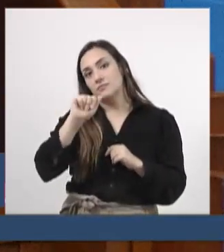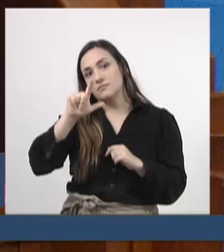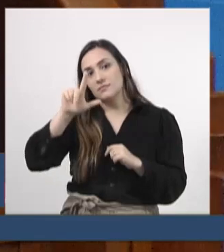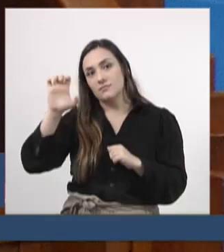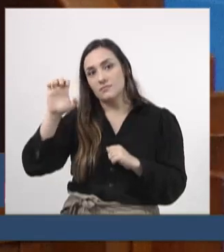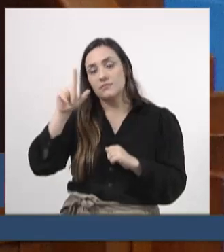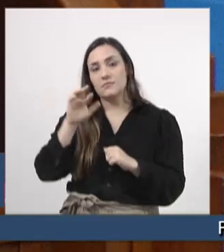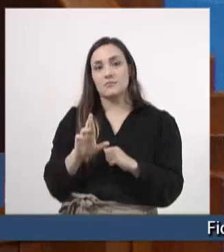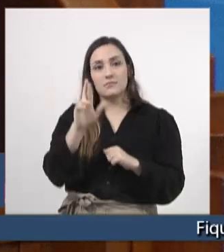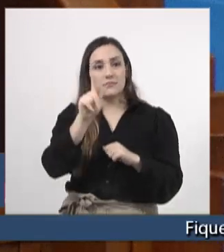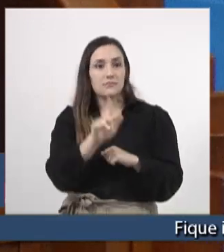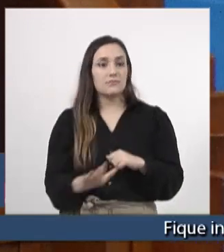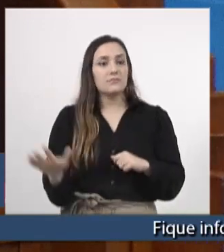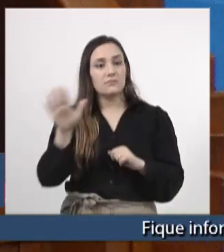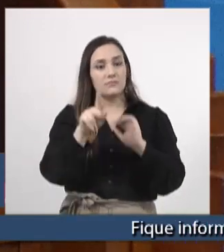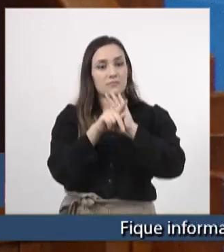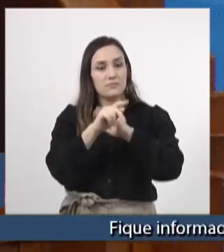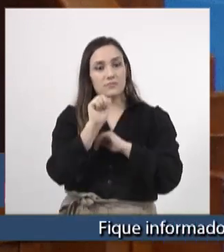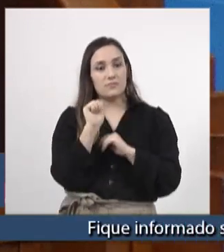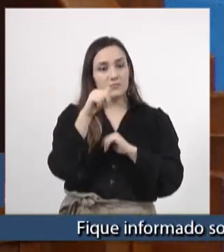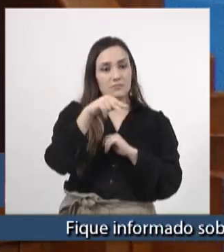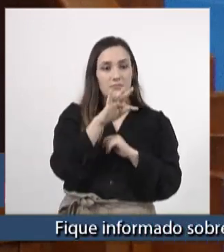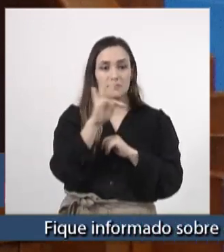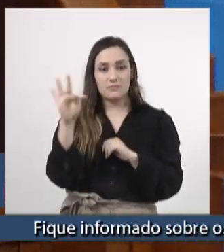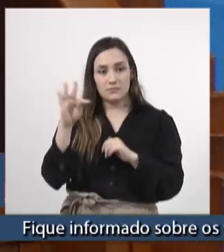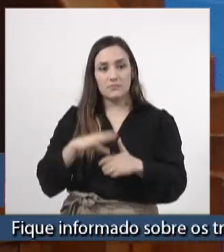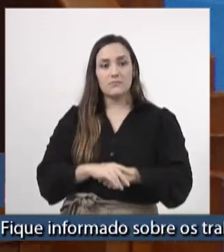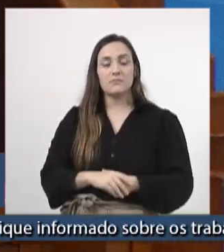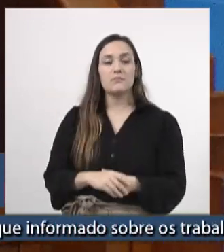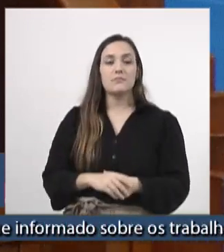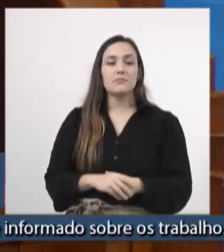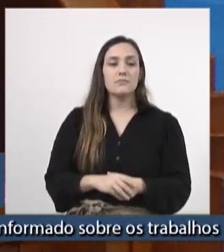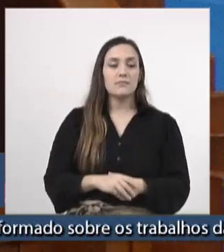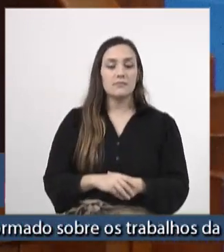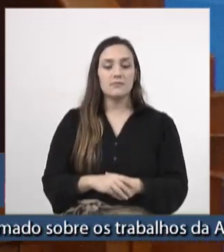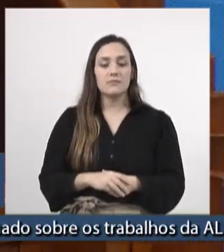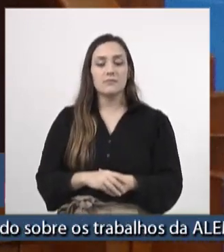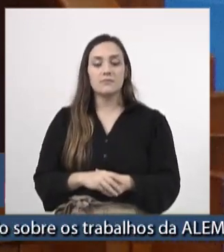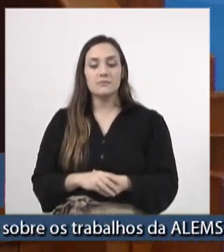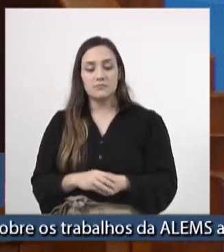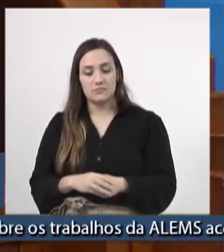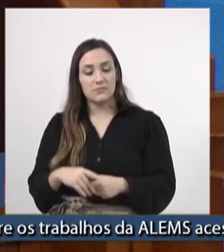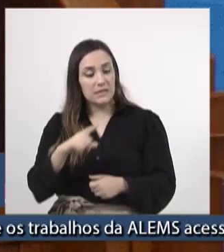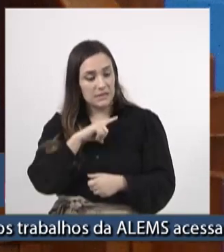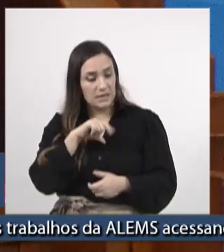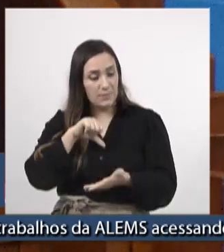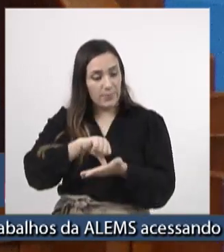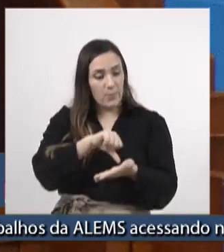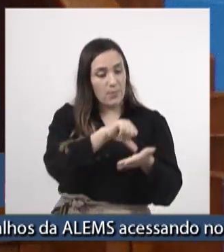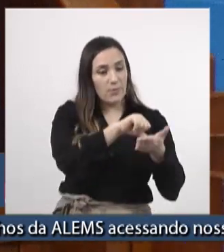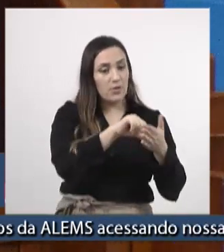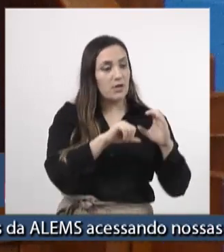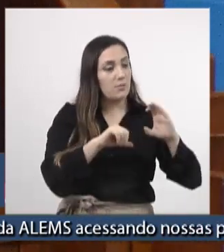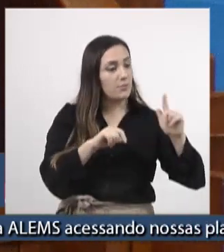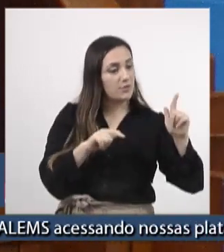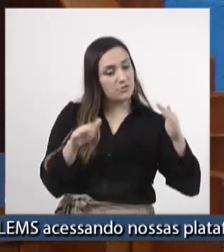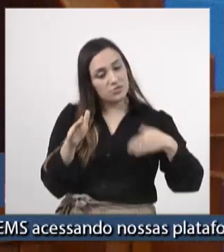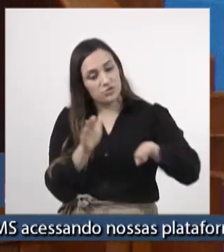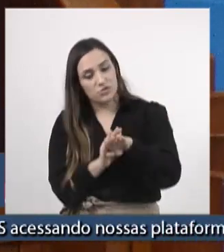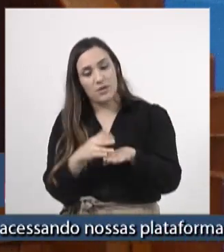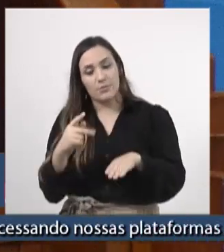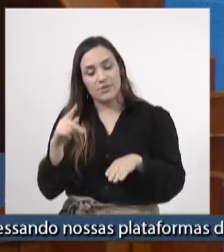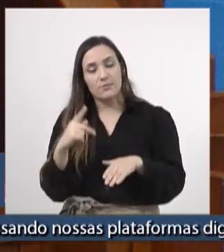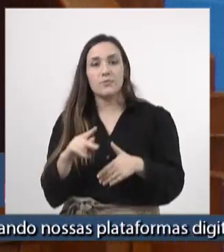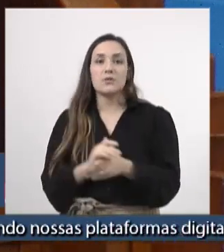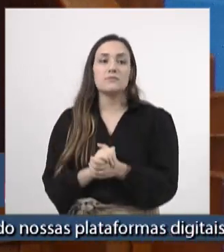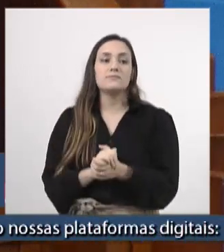Agência Nacional de Transportes Terrestres, a NTT, para que seja incluído o trecho do ramal Campo Grande e Ponta Porã no processo de concessão da Malho